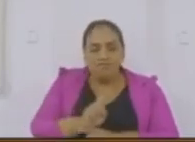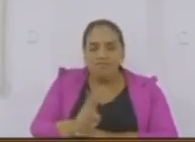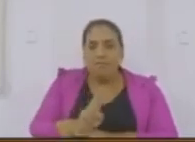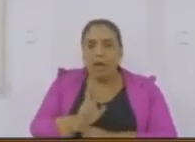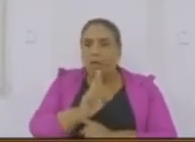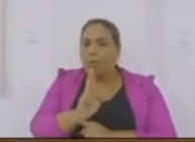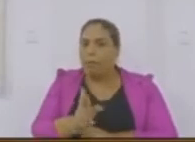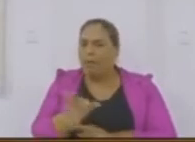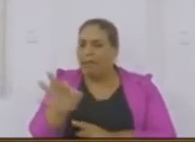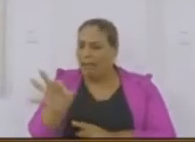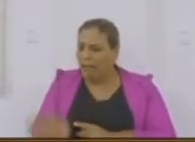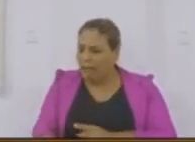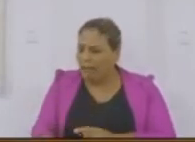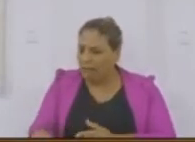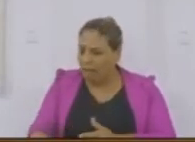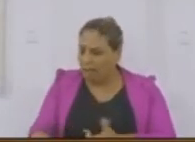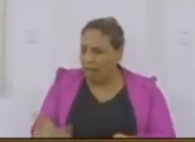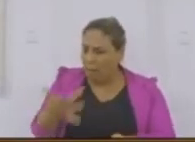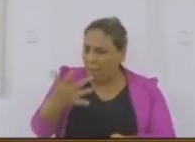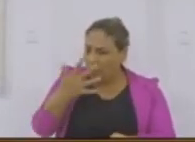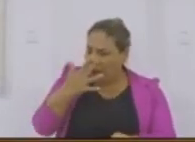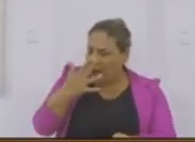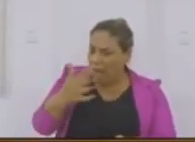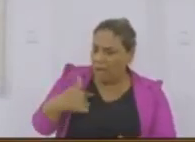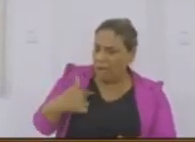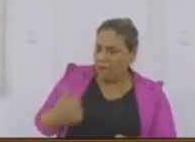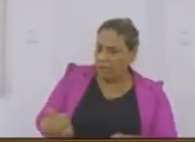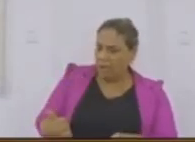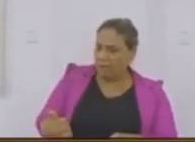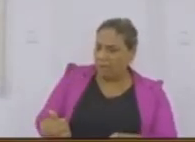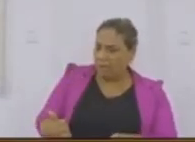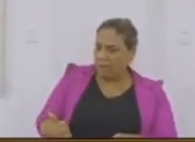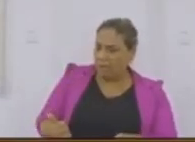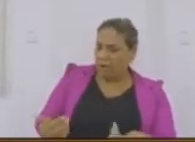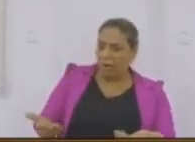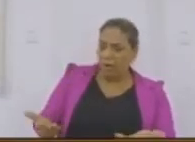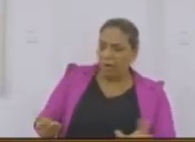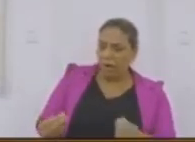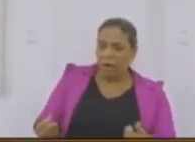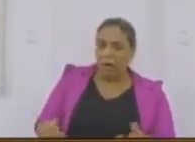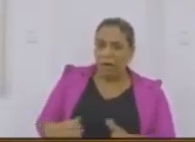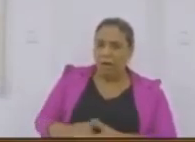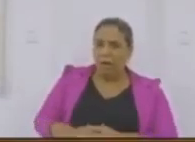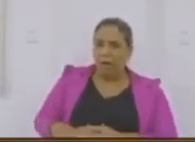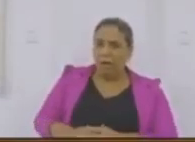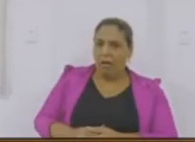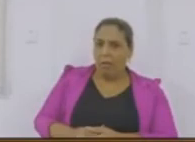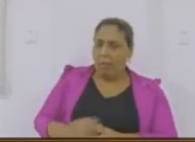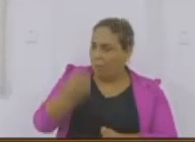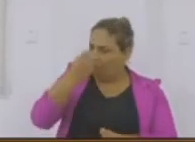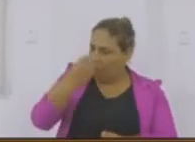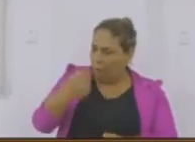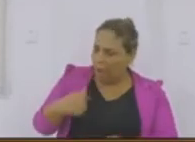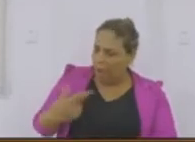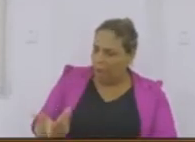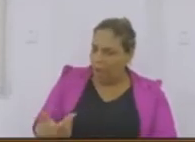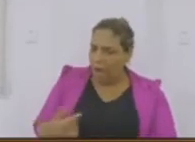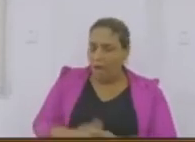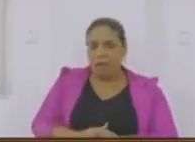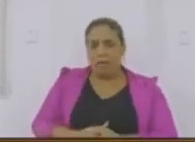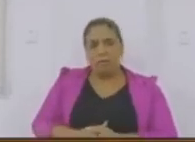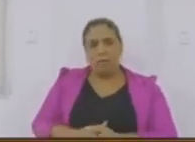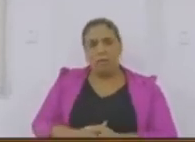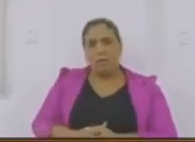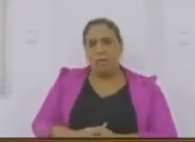resposta fazendo vereador de otário. Fizeram o maior carnaval aqui, os puxa-faco dele. E falaram que cada vereador